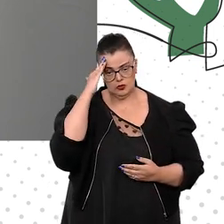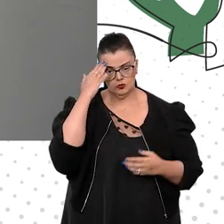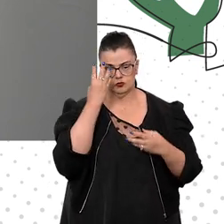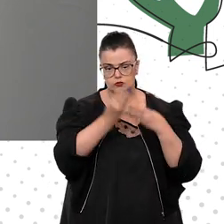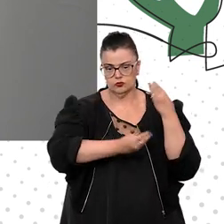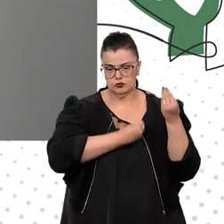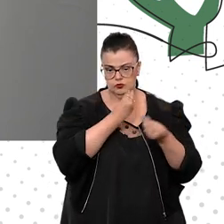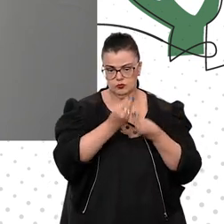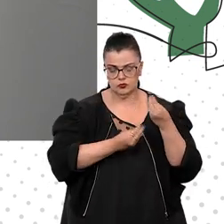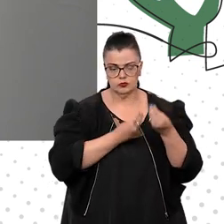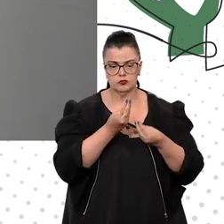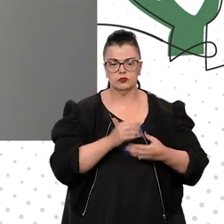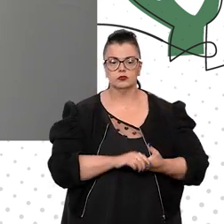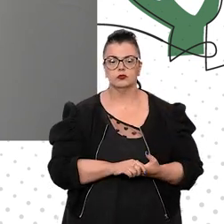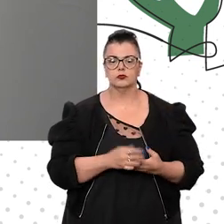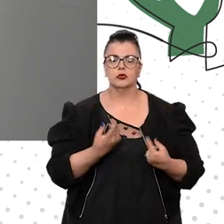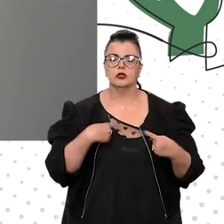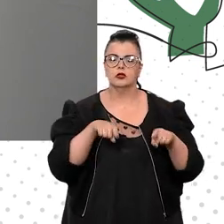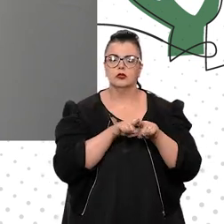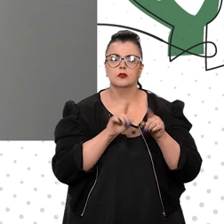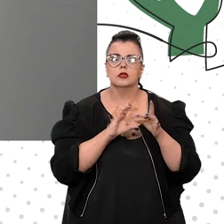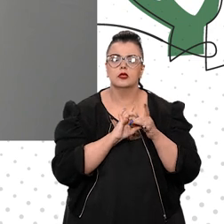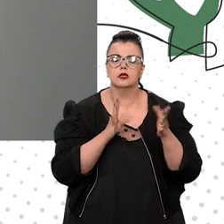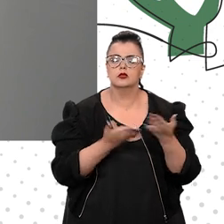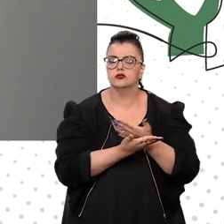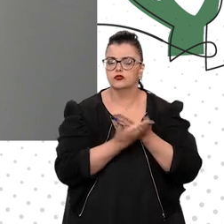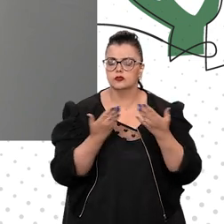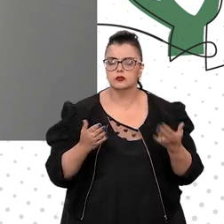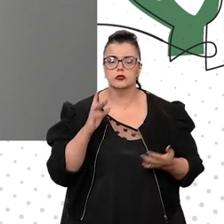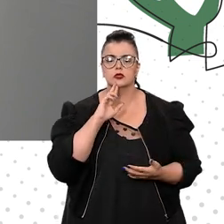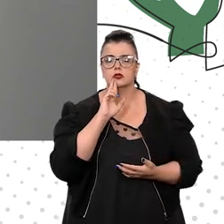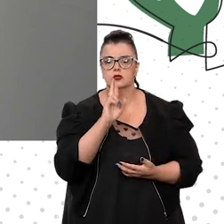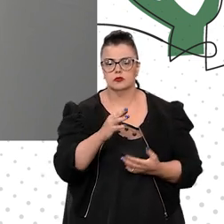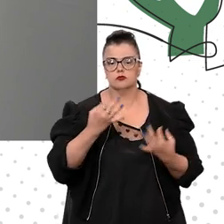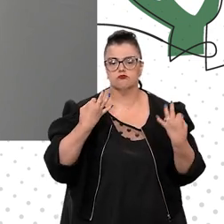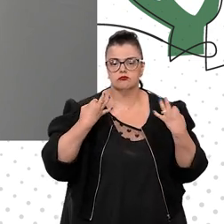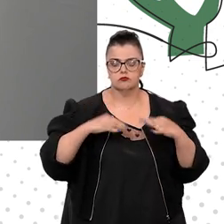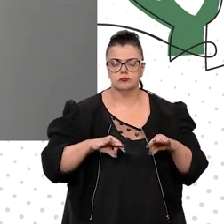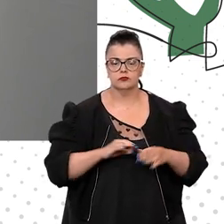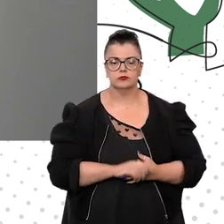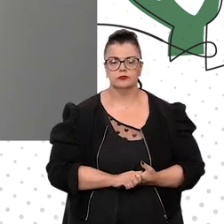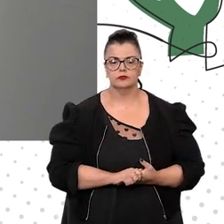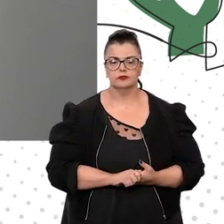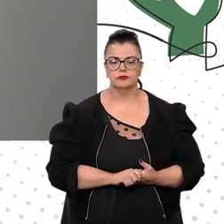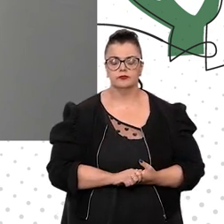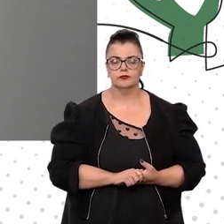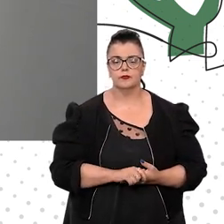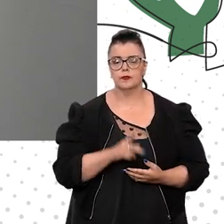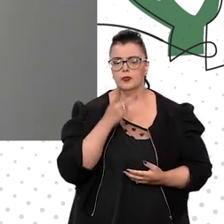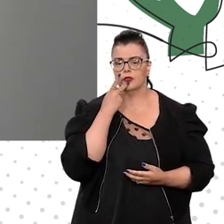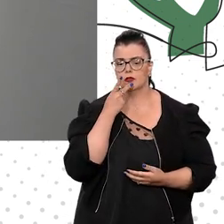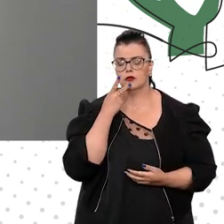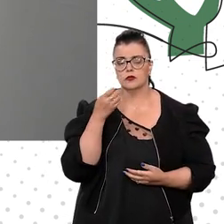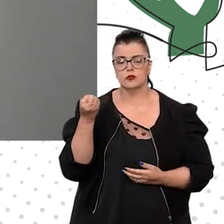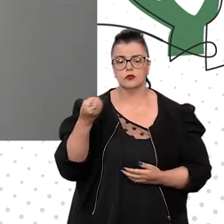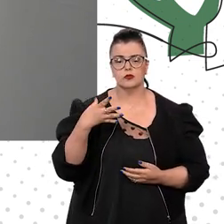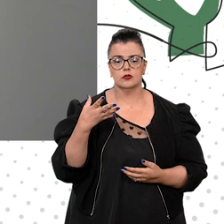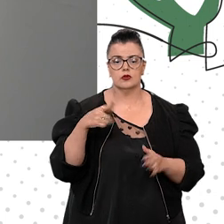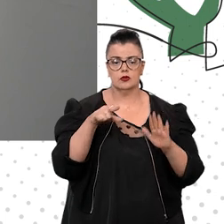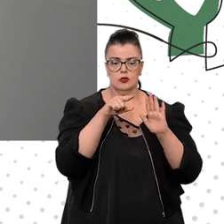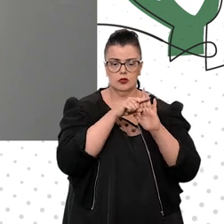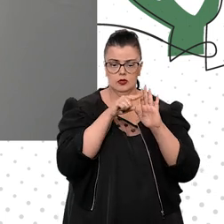e dispor de respostas adequadas. Como se diz modernamente, os dados hoje